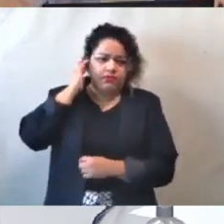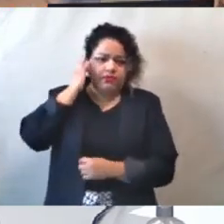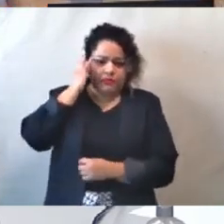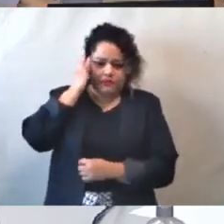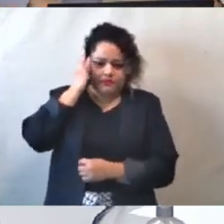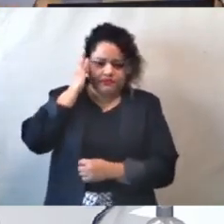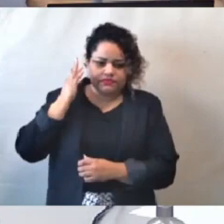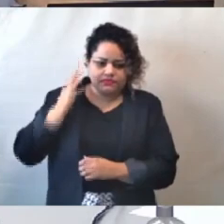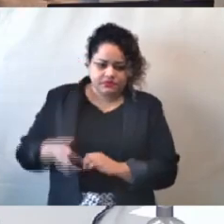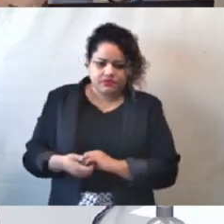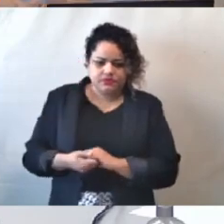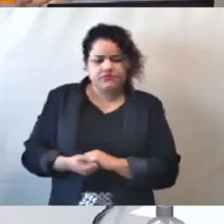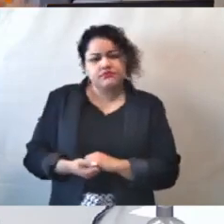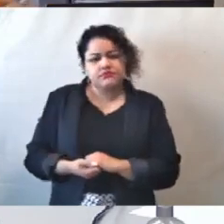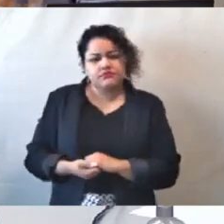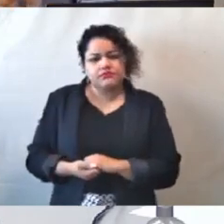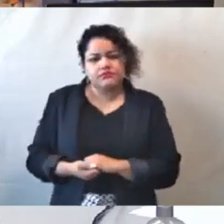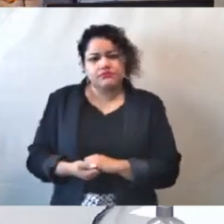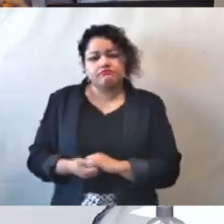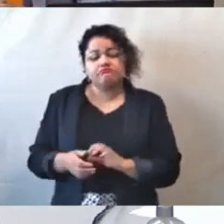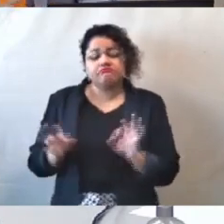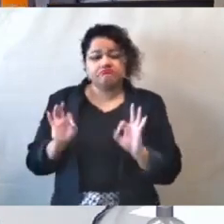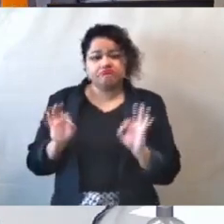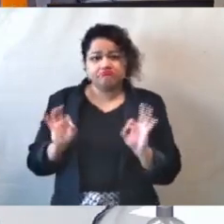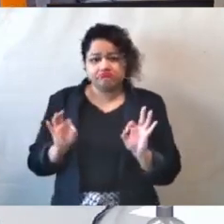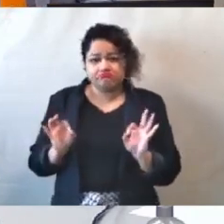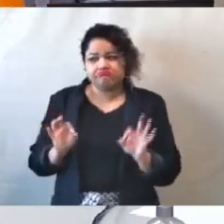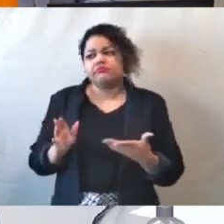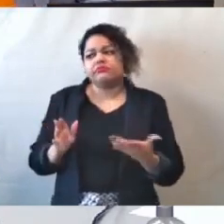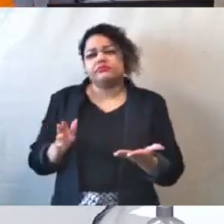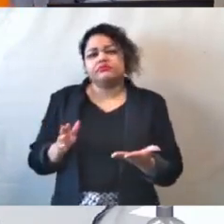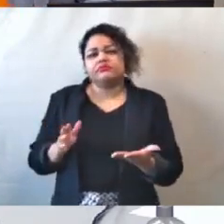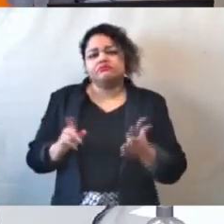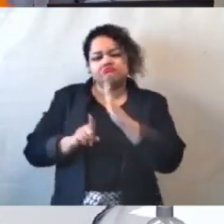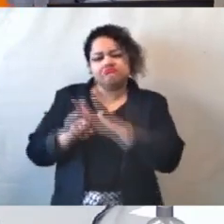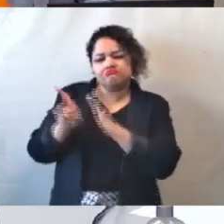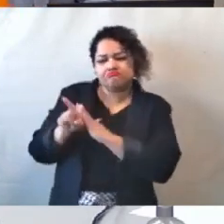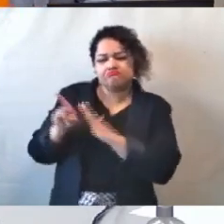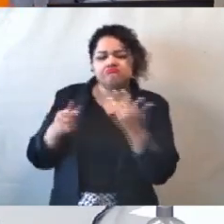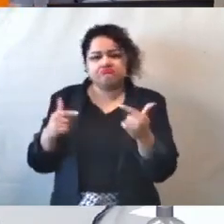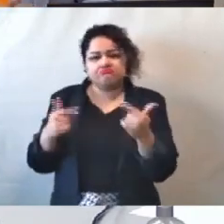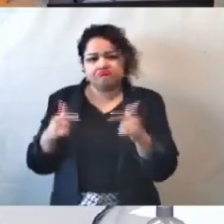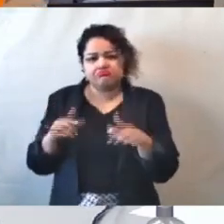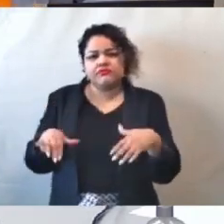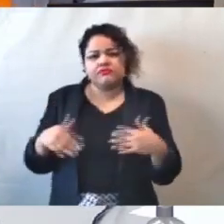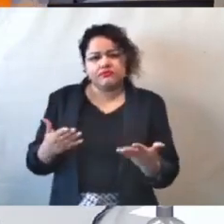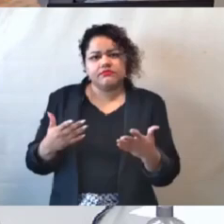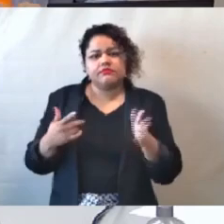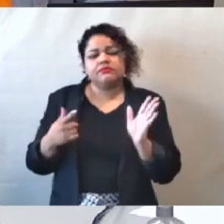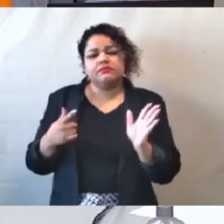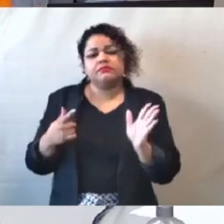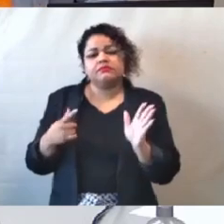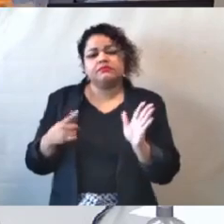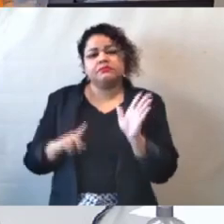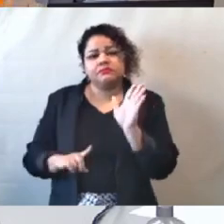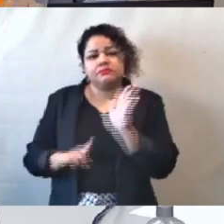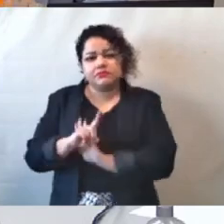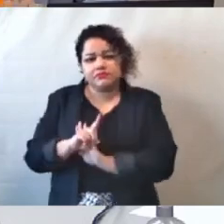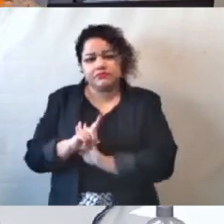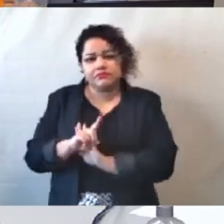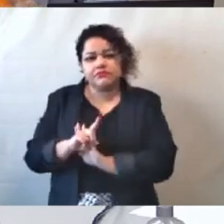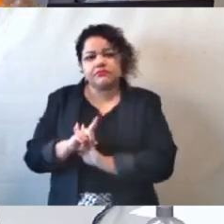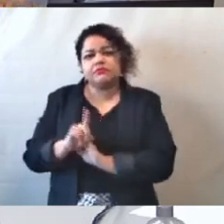Então, nada mais a ser perguntado. Eu indago ao depoente